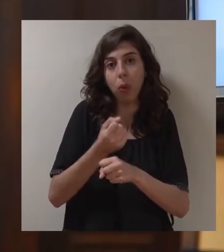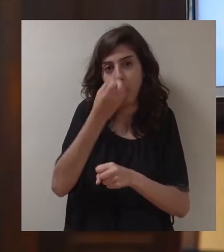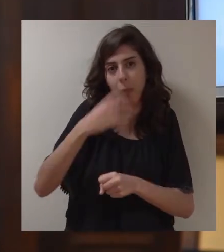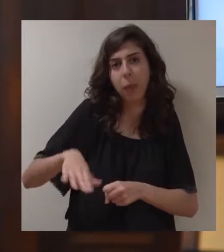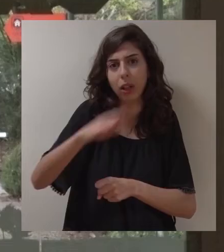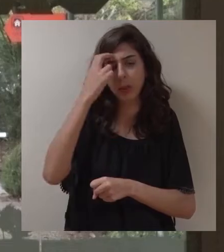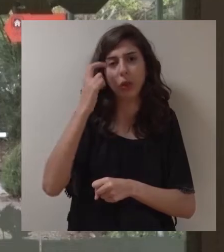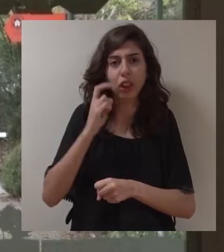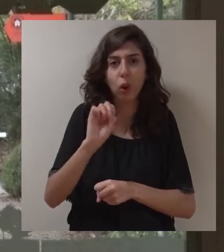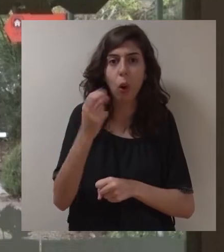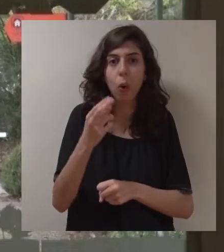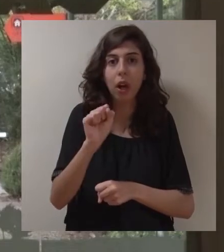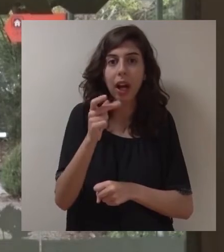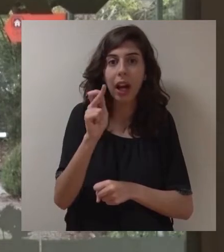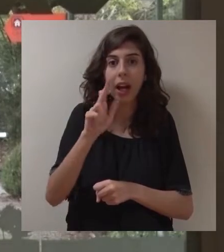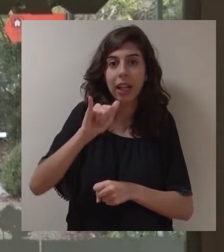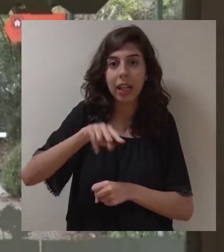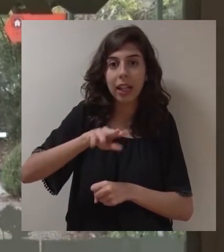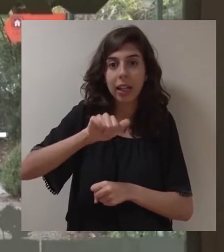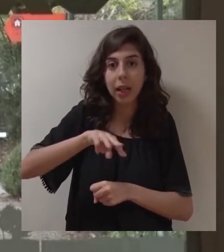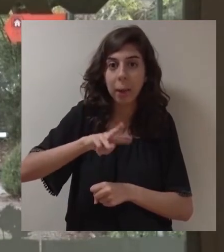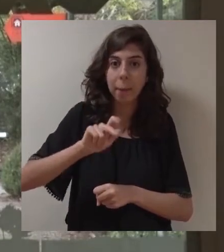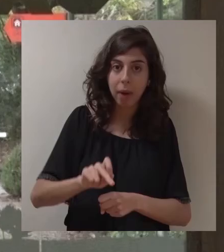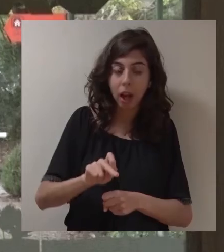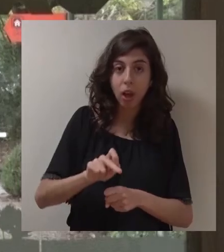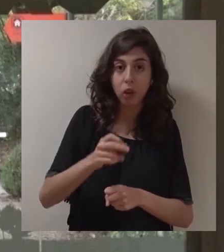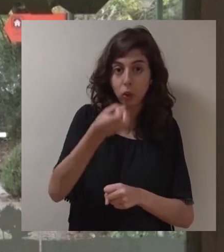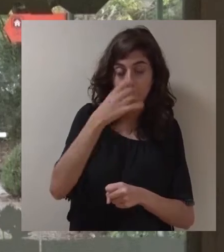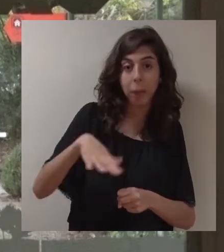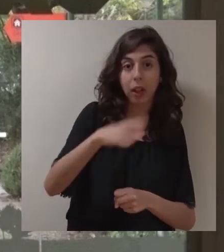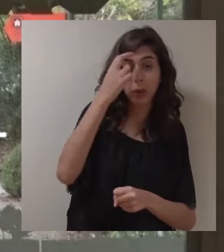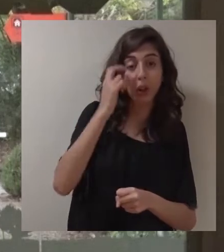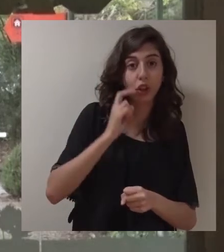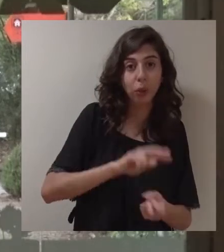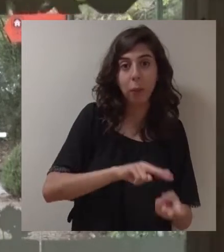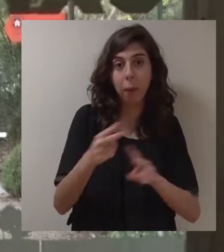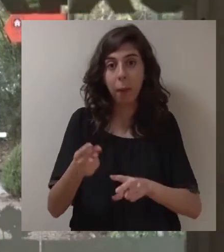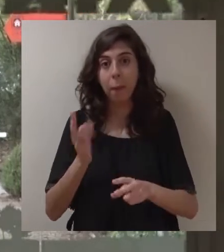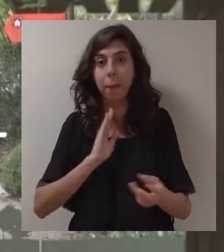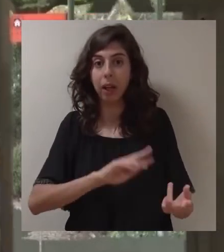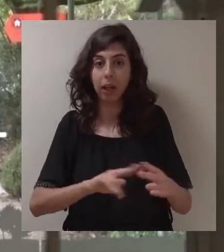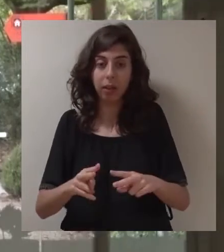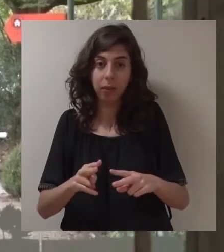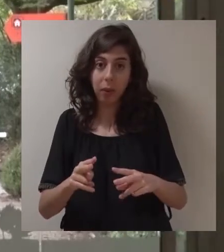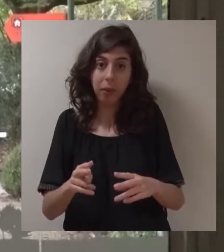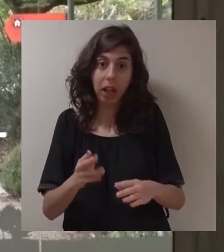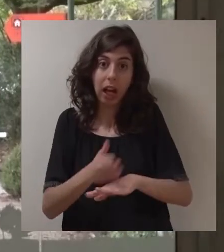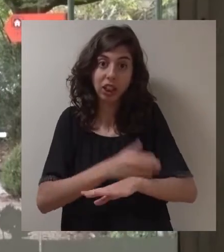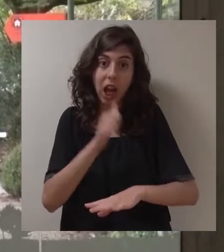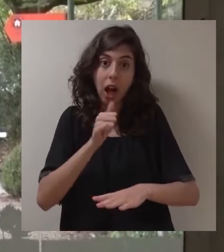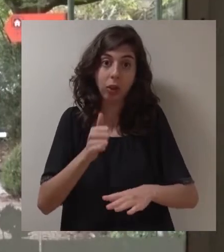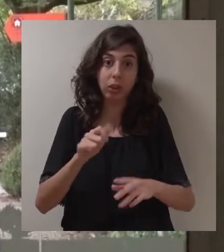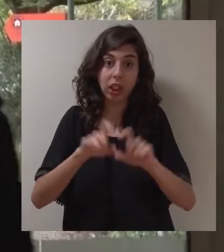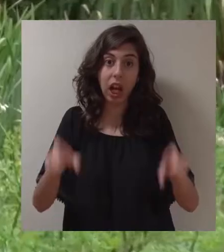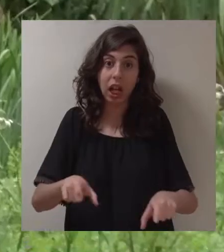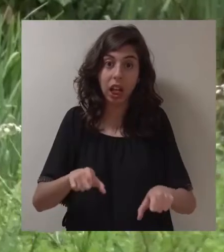Parque Biológico, por exemplo, ou aos funcionários da Gaia-Nima, que vieram os do Parque Biológico para a Câmara, eram outra hora das águas de Gaia,